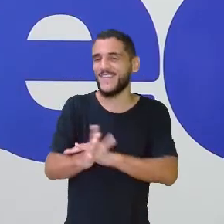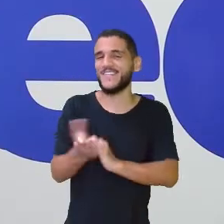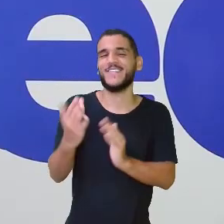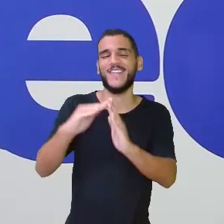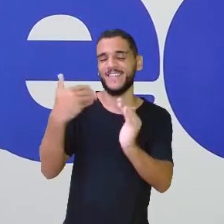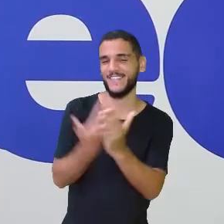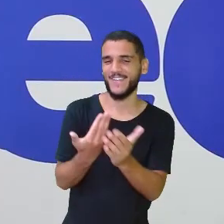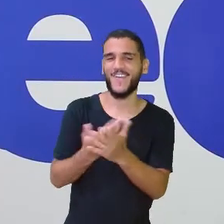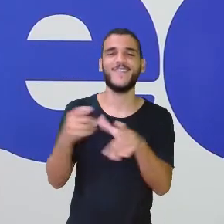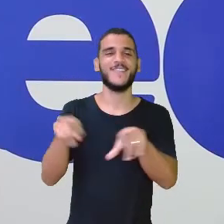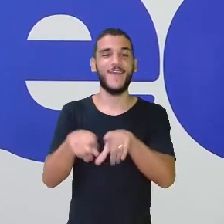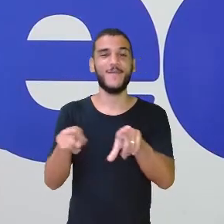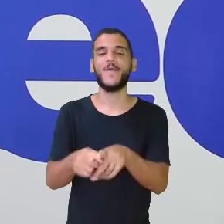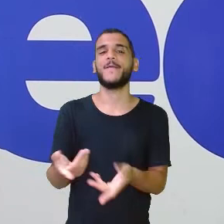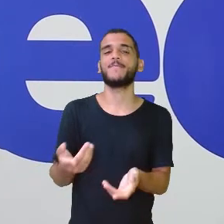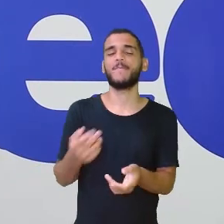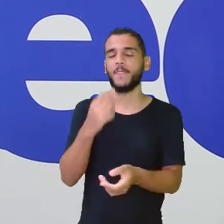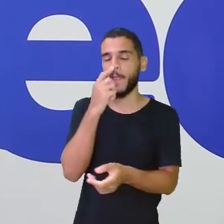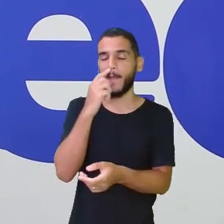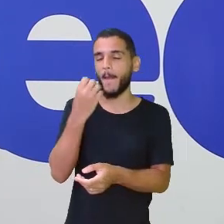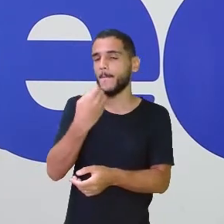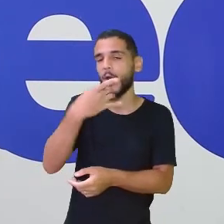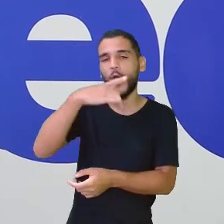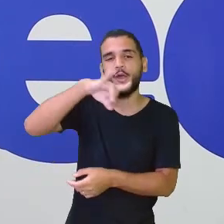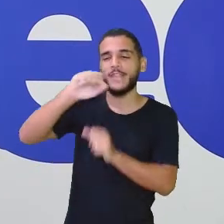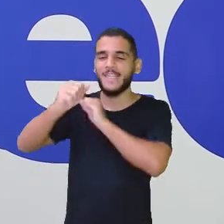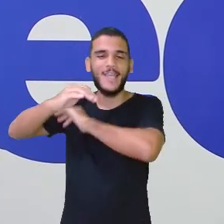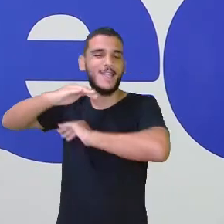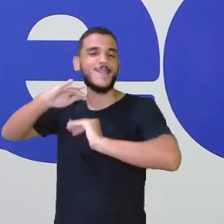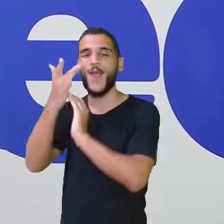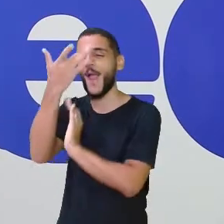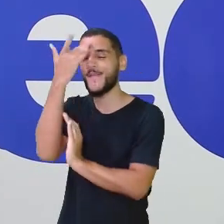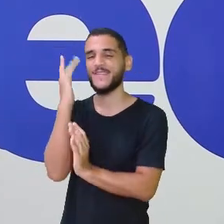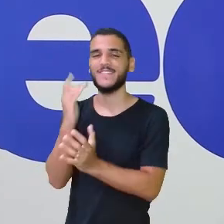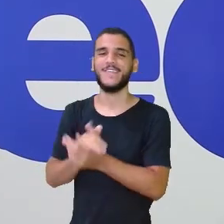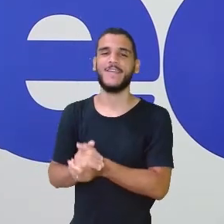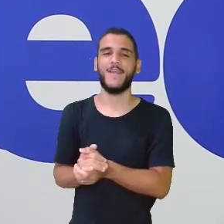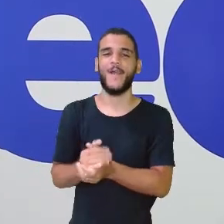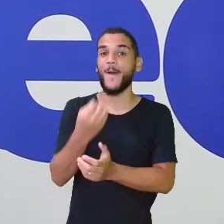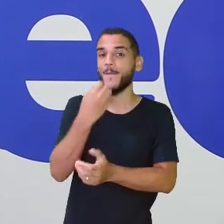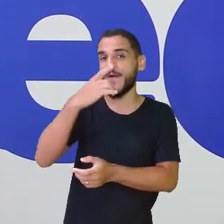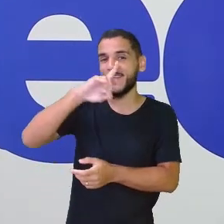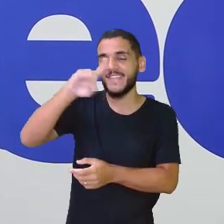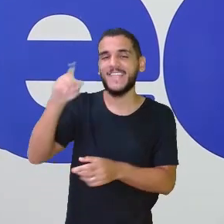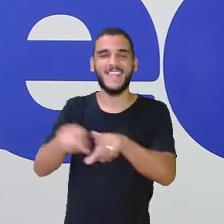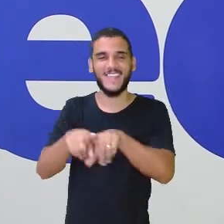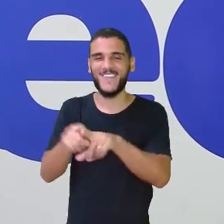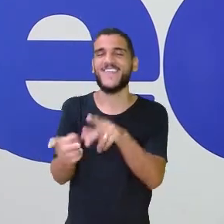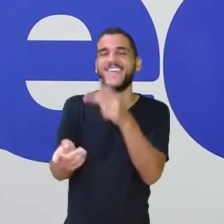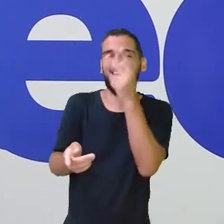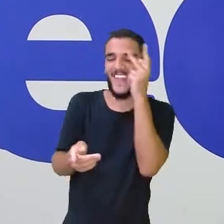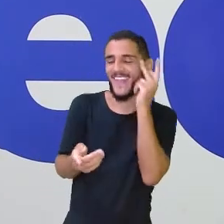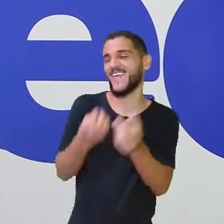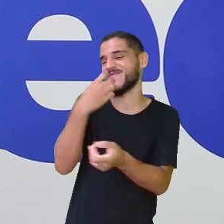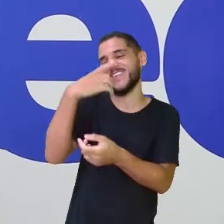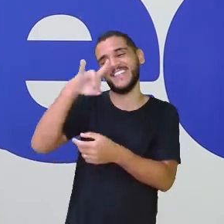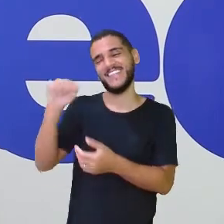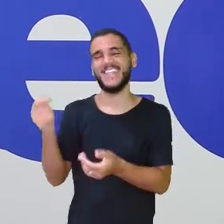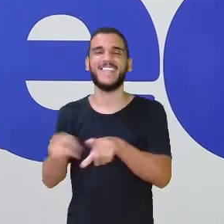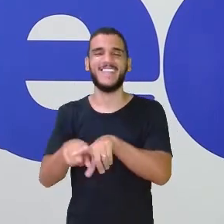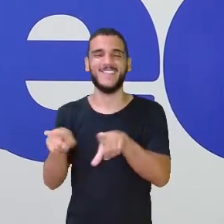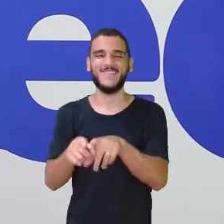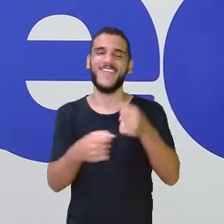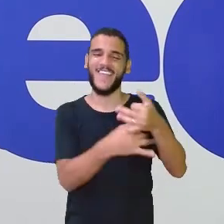Tudo bem. Aí tem matemática. Bom dia a todos. Então, dona, até bom dia pro Clisma também, tá, Clisma? Bom dia aí pra você.